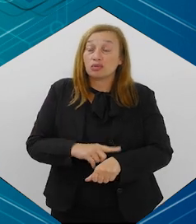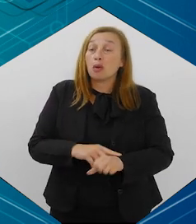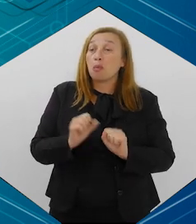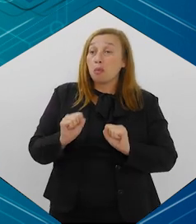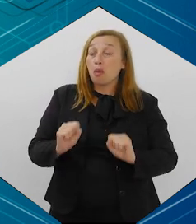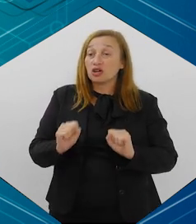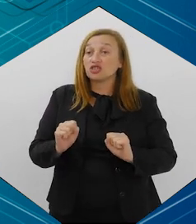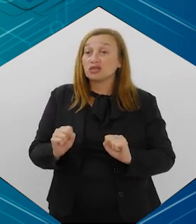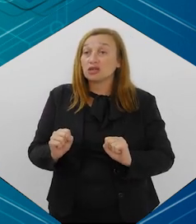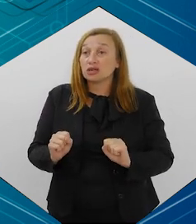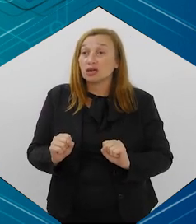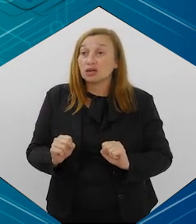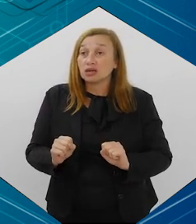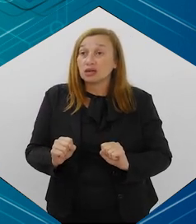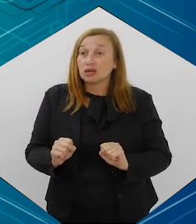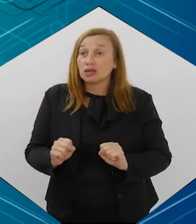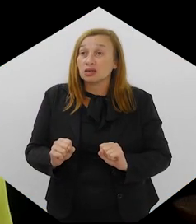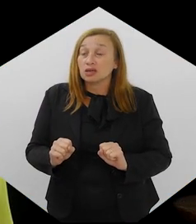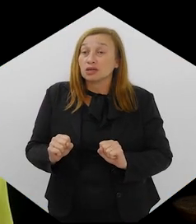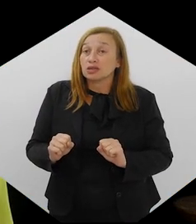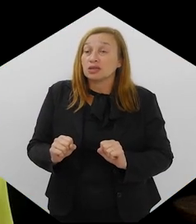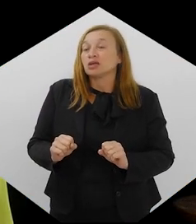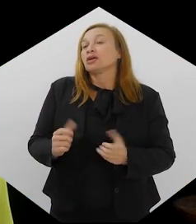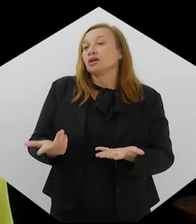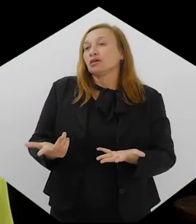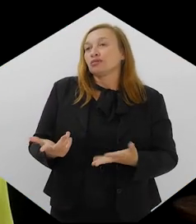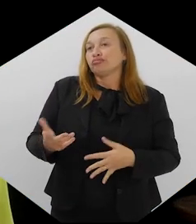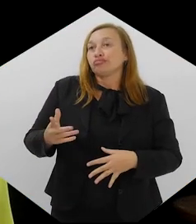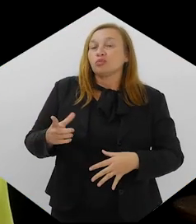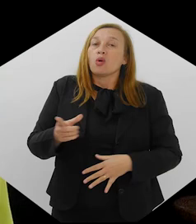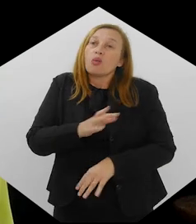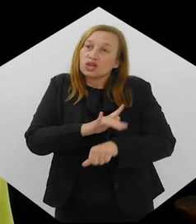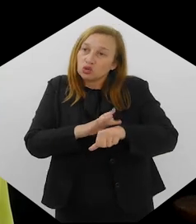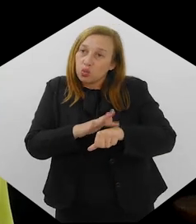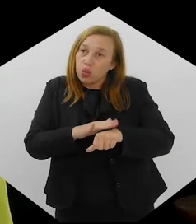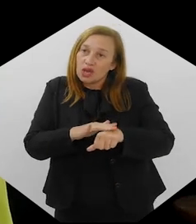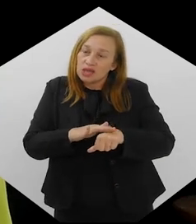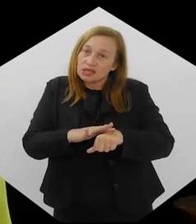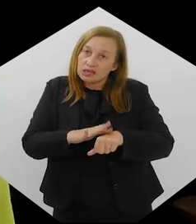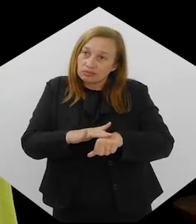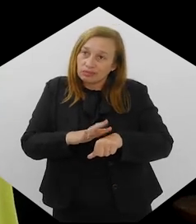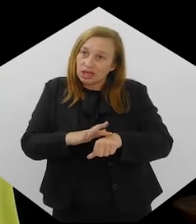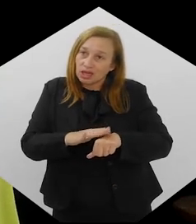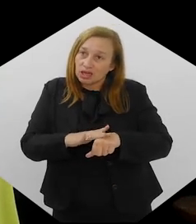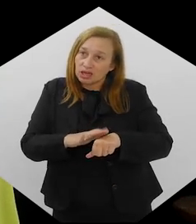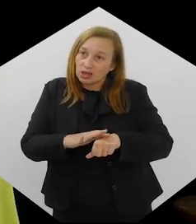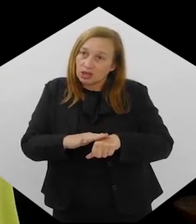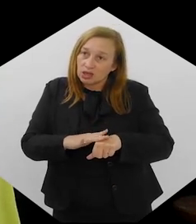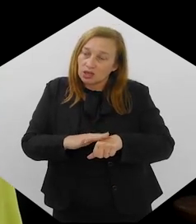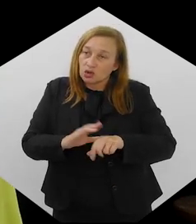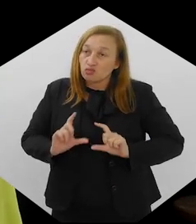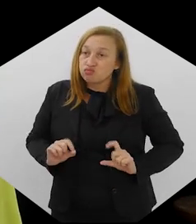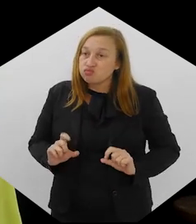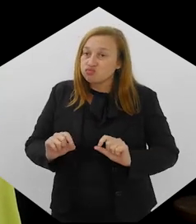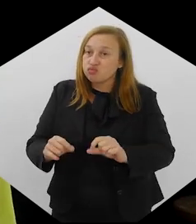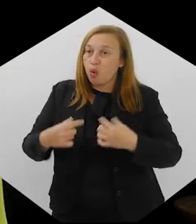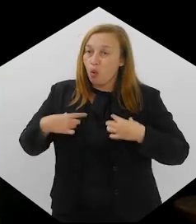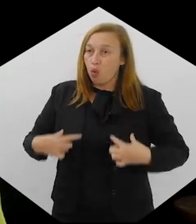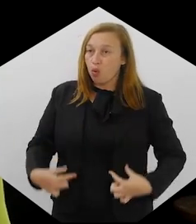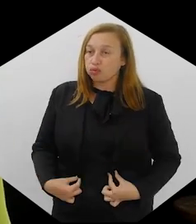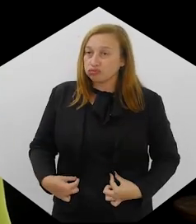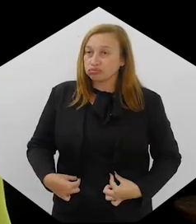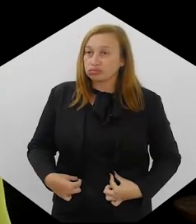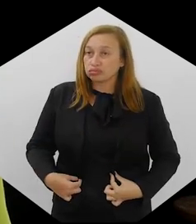ponto isso pode aí, talvez, antecipar uma doença, né? O câncer de pulmão nas pessoas mais jovens, que eu acho que muitas vezes as pessoas